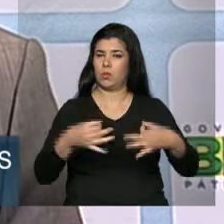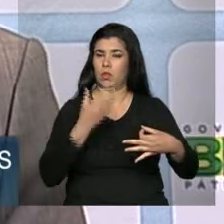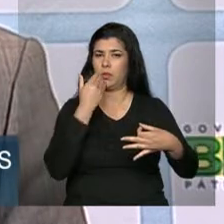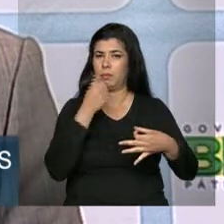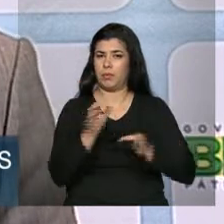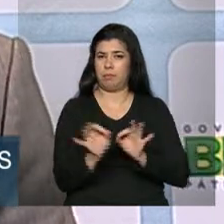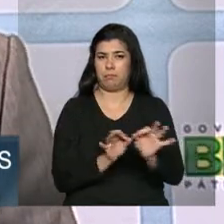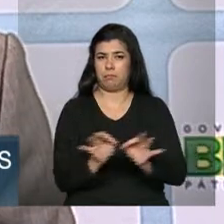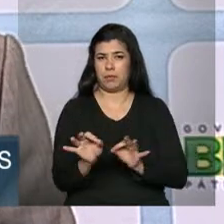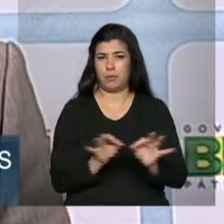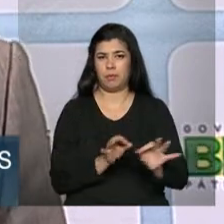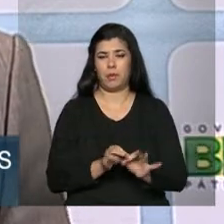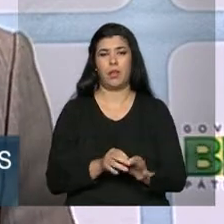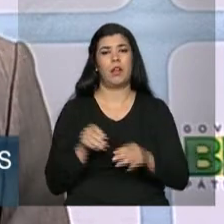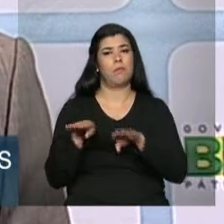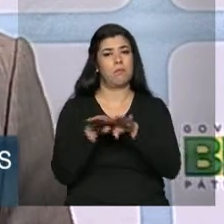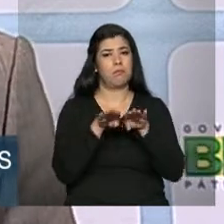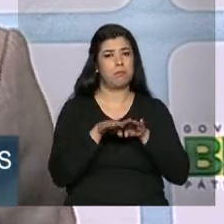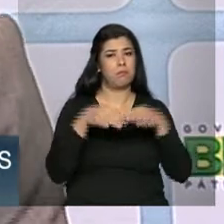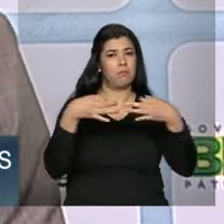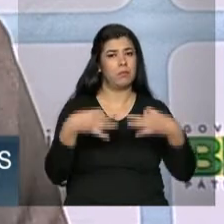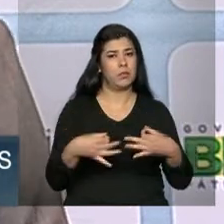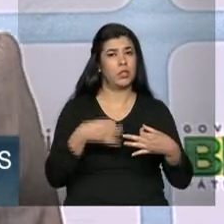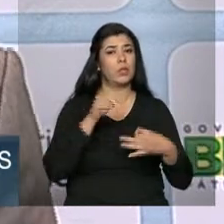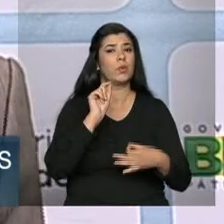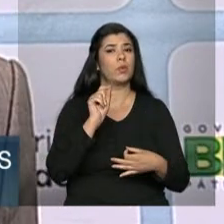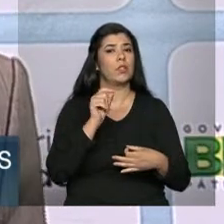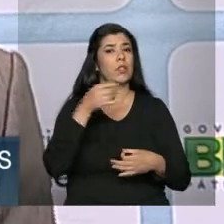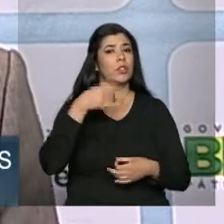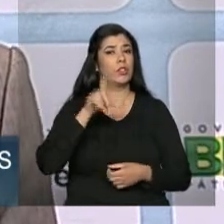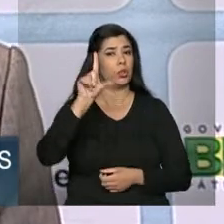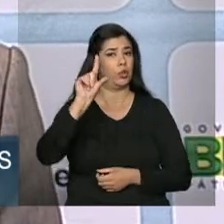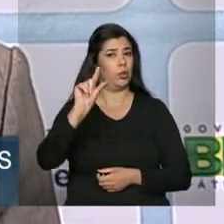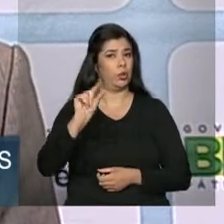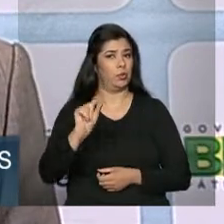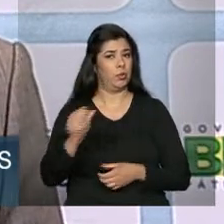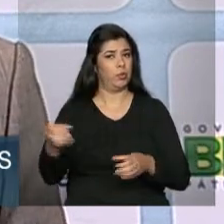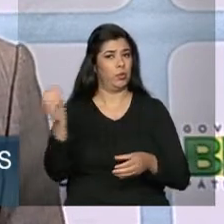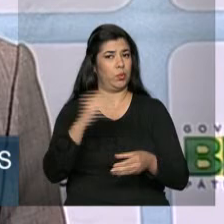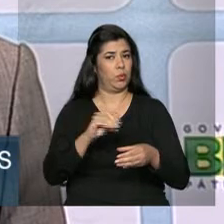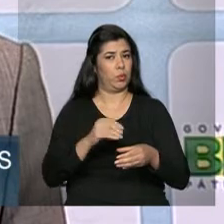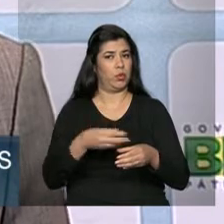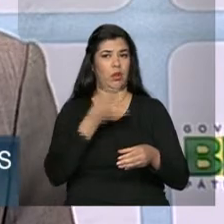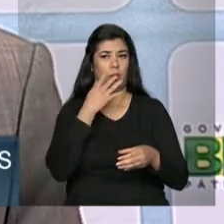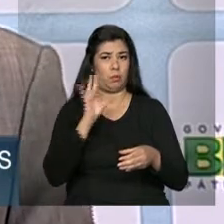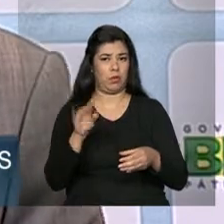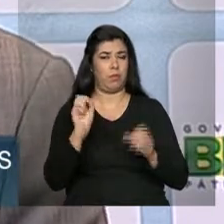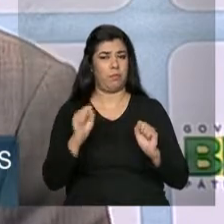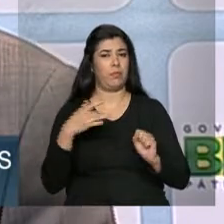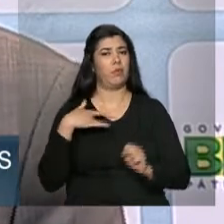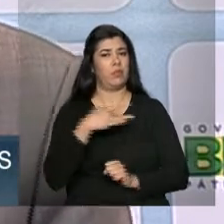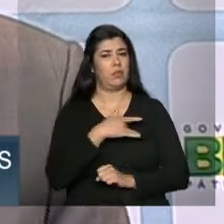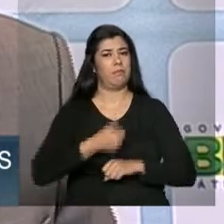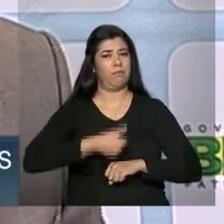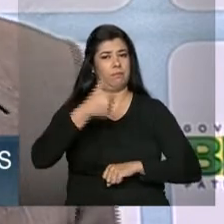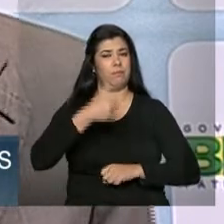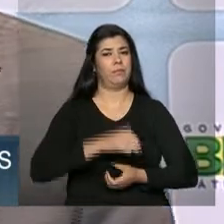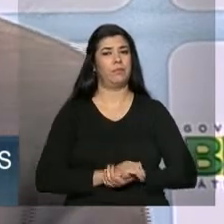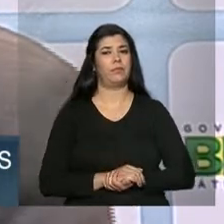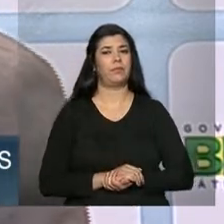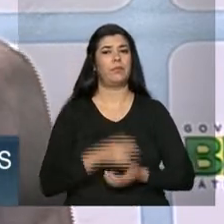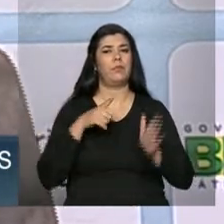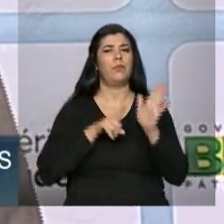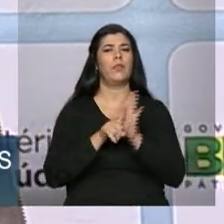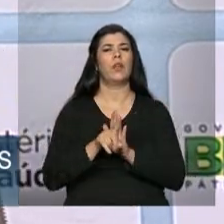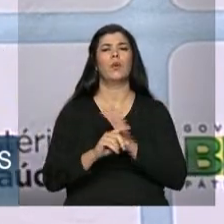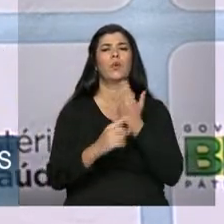preparar esses alimentos de maneira equilibrada, diminuindo o teor de sal, é decisivo para que a gente possa ter uma vida mais saudável. Na questão do rótulo,